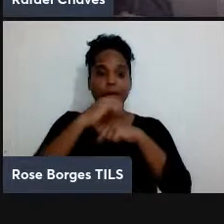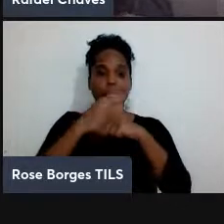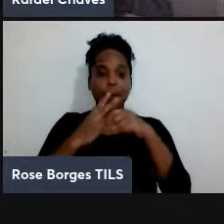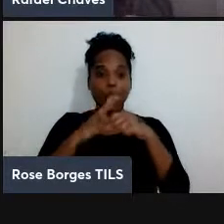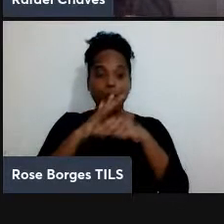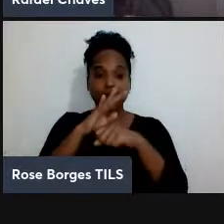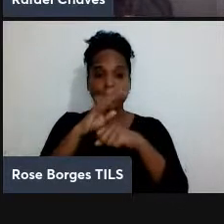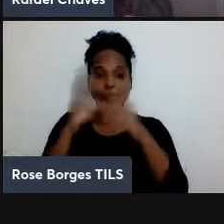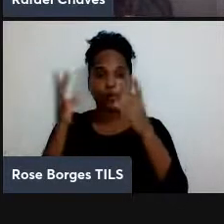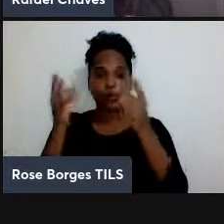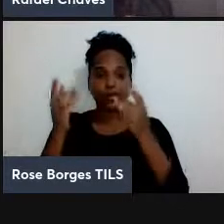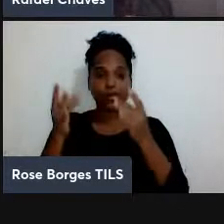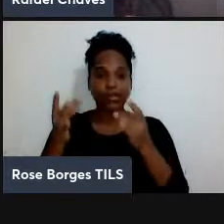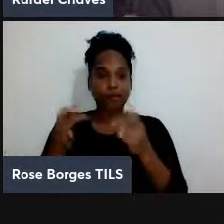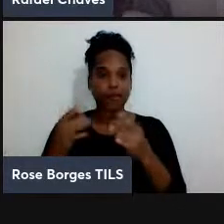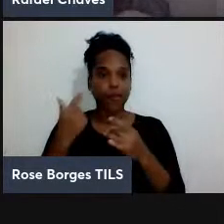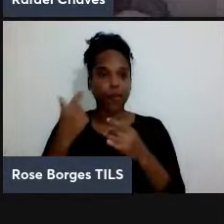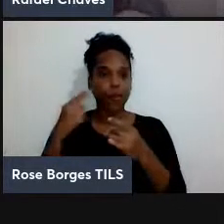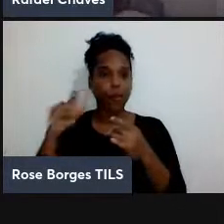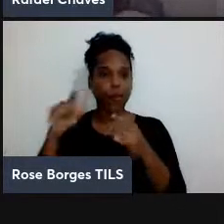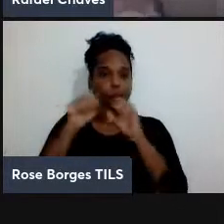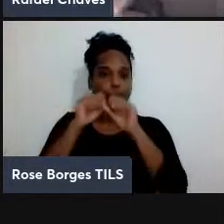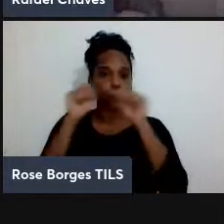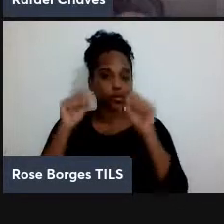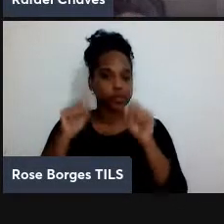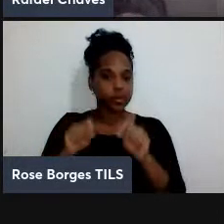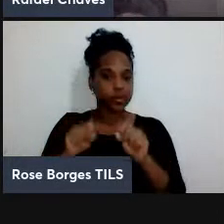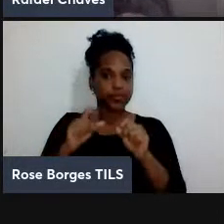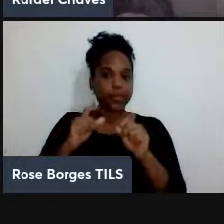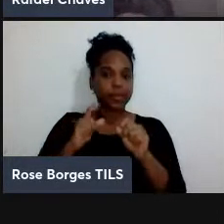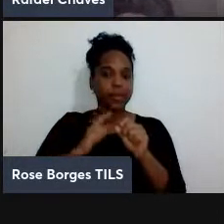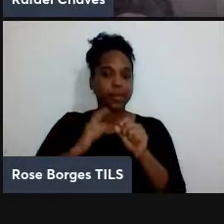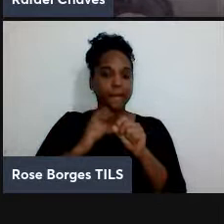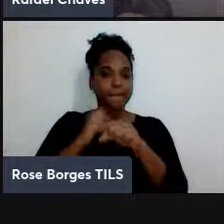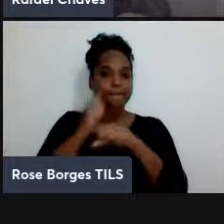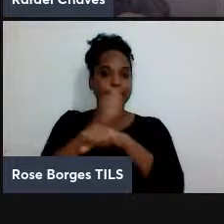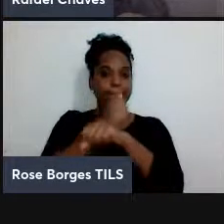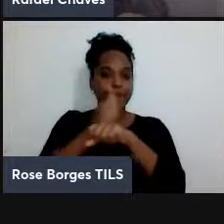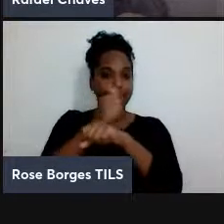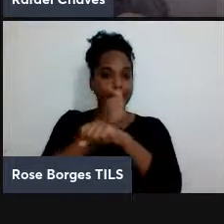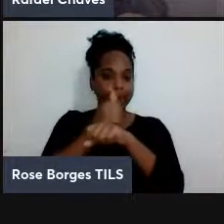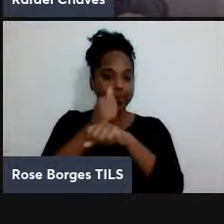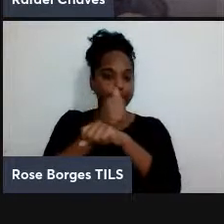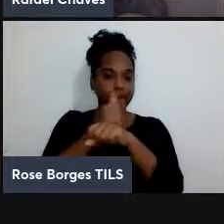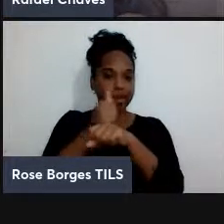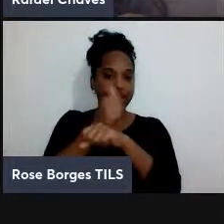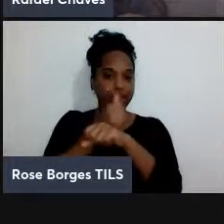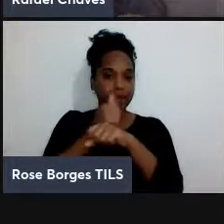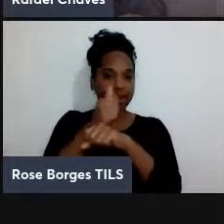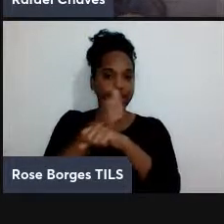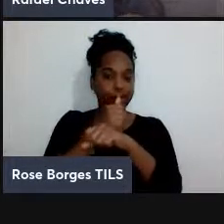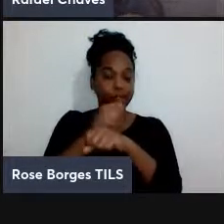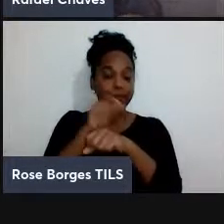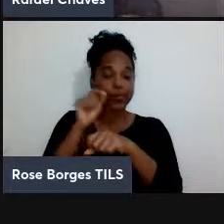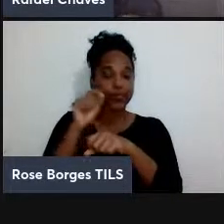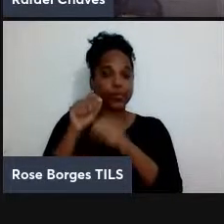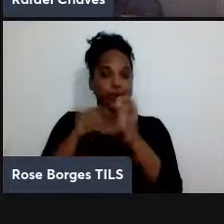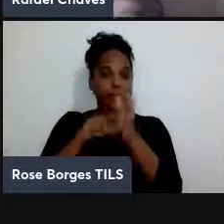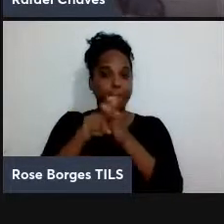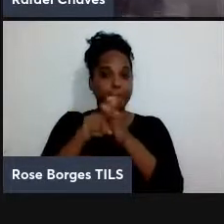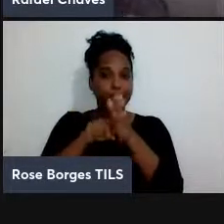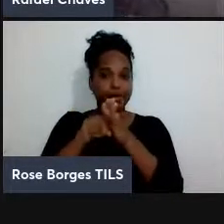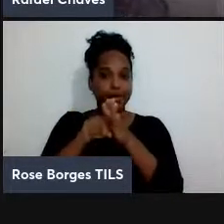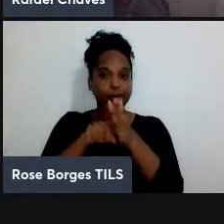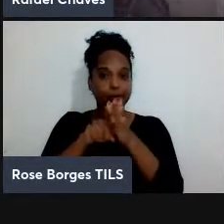outros sistemas quânticos e o pioneiro vamos dizer assim desse ramo de pesquisa foi o David